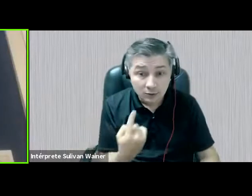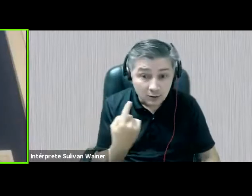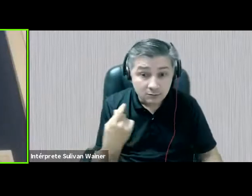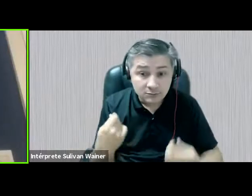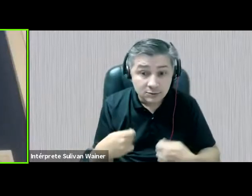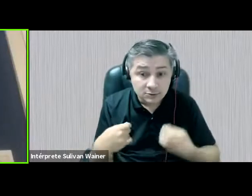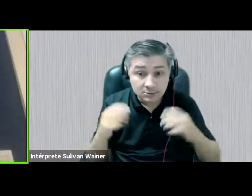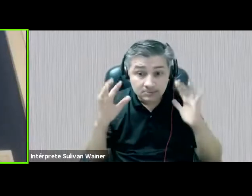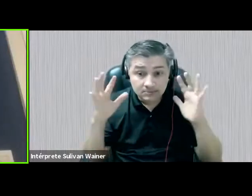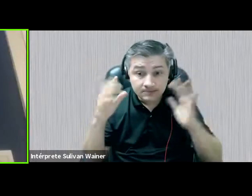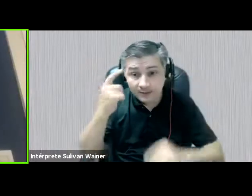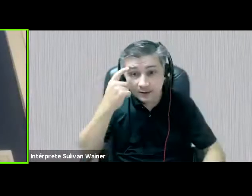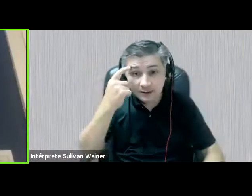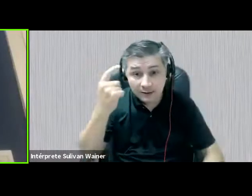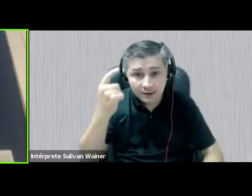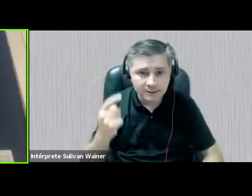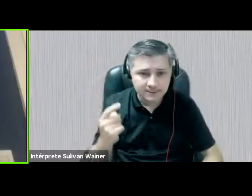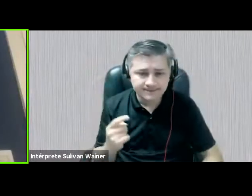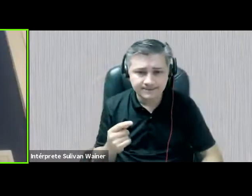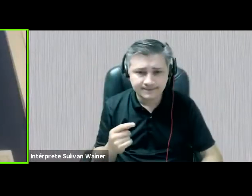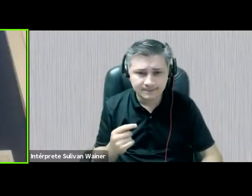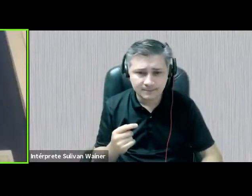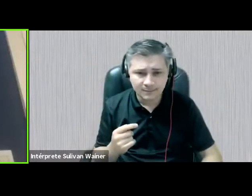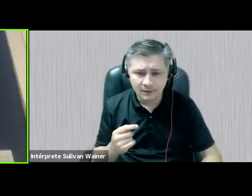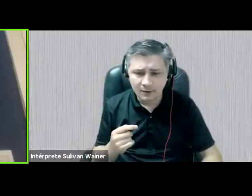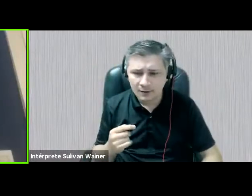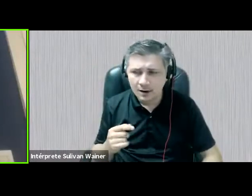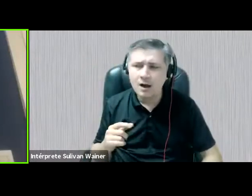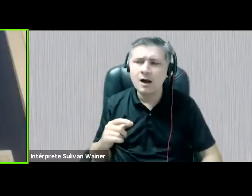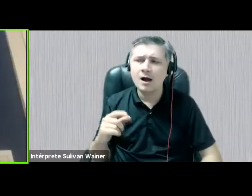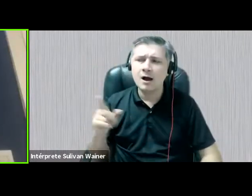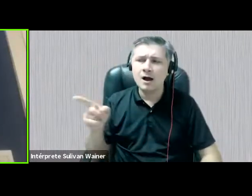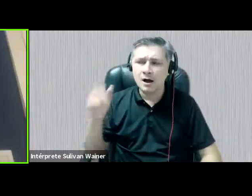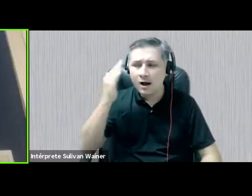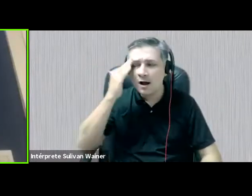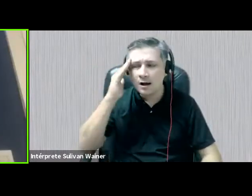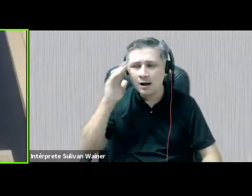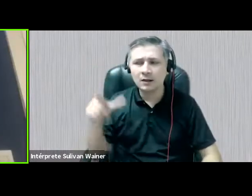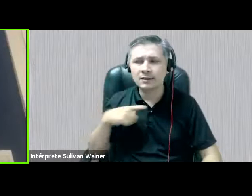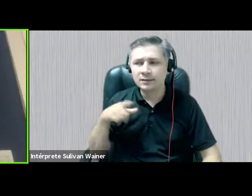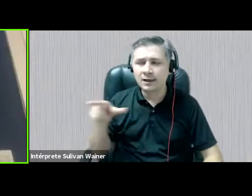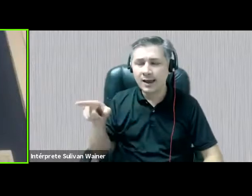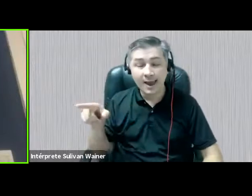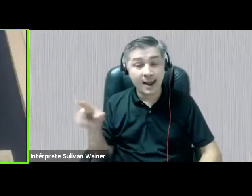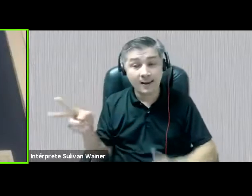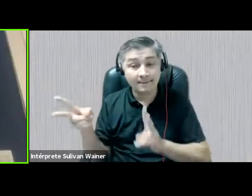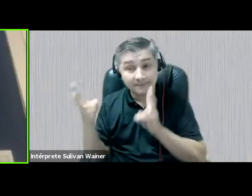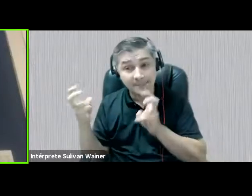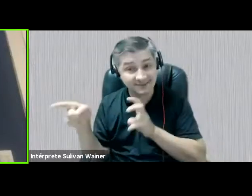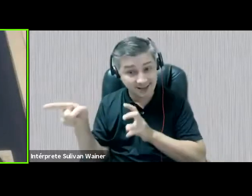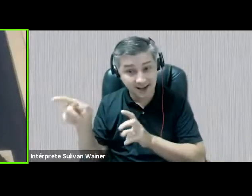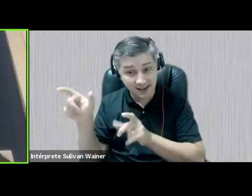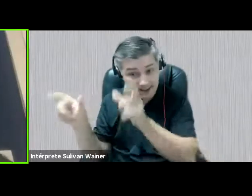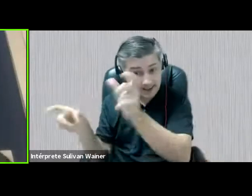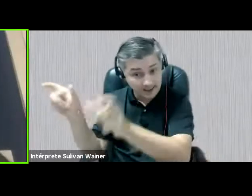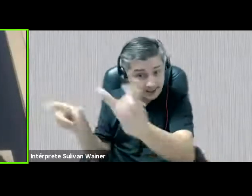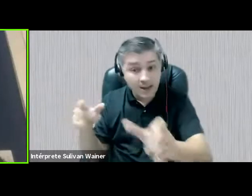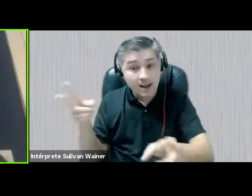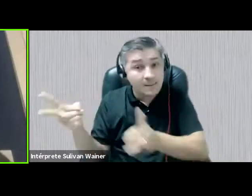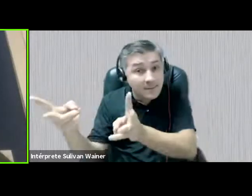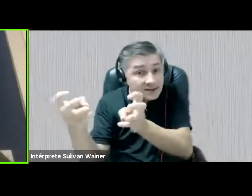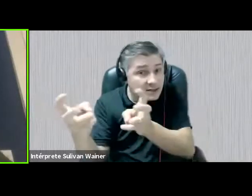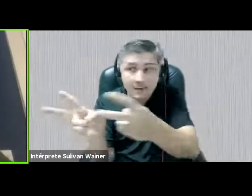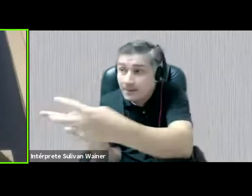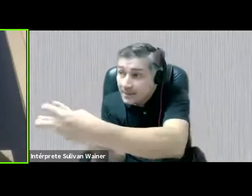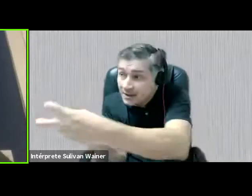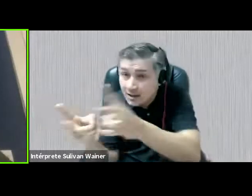uma ideia de que nós reconhecemos e qualificamos as diferenças e questionando muito, partindo do pressuposto que a